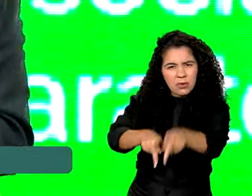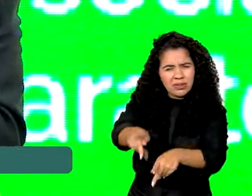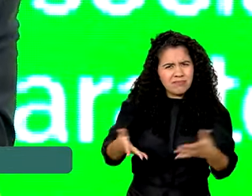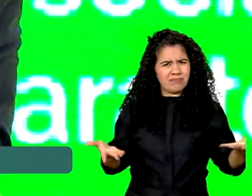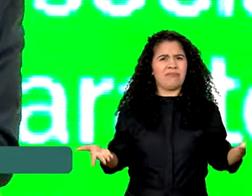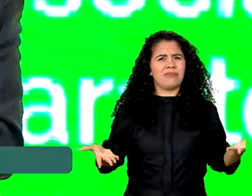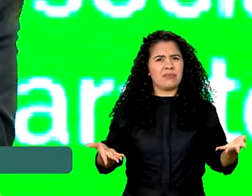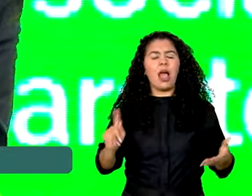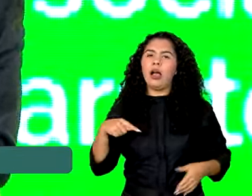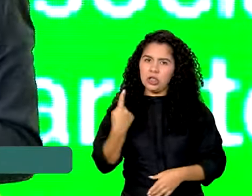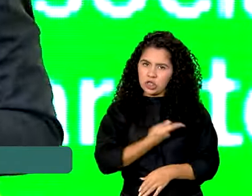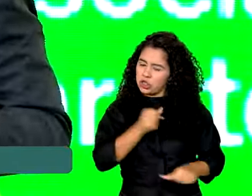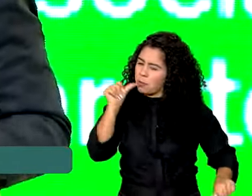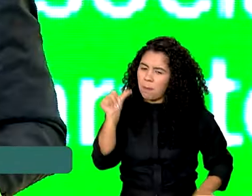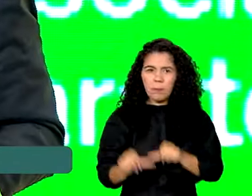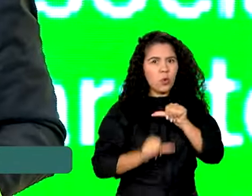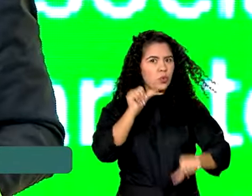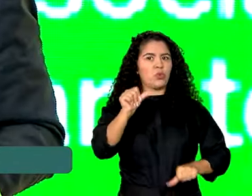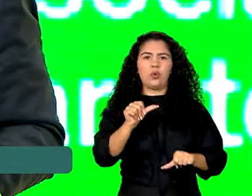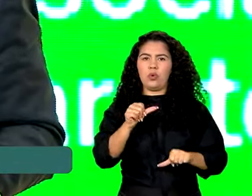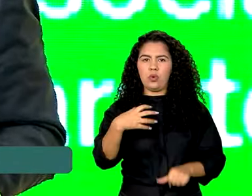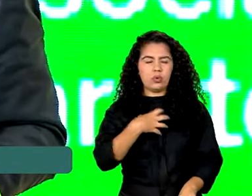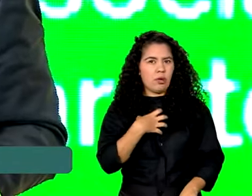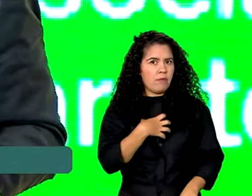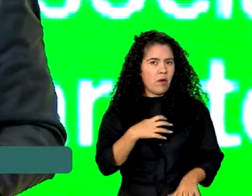resolvemos mudar a lógica.